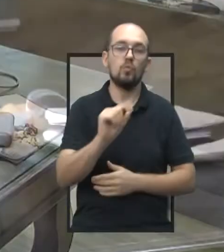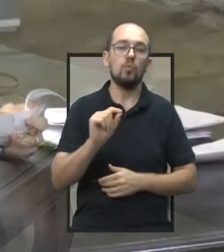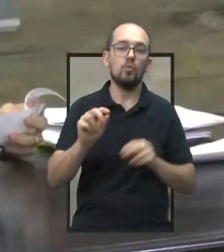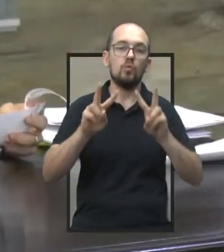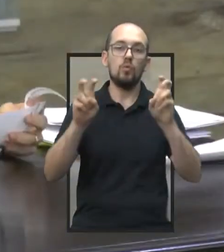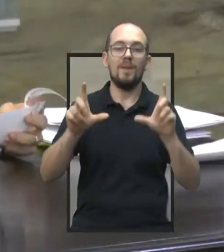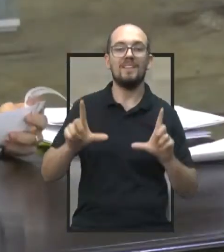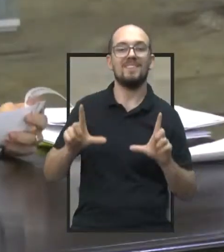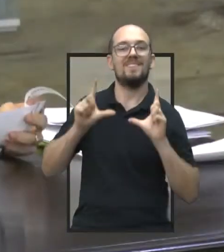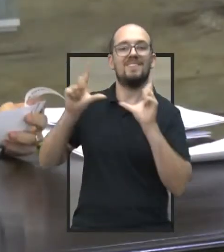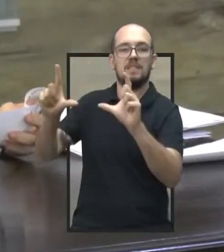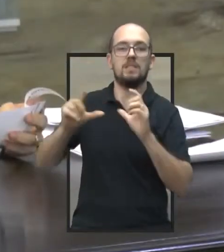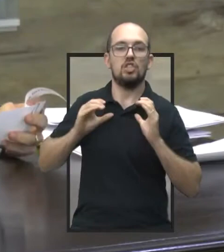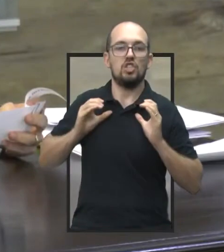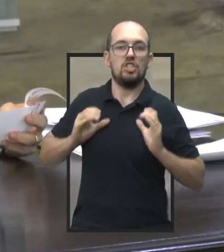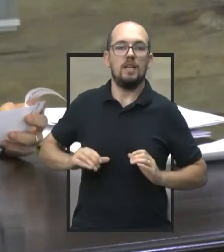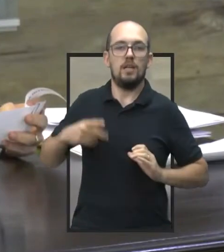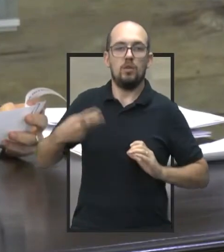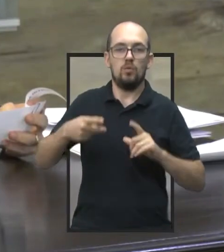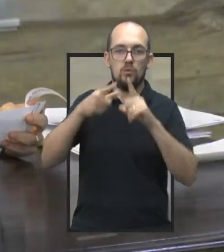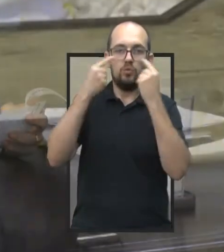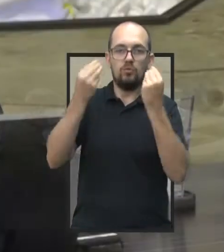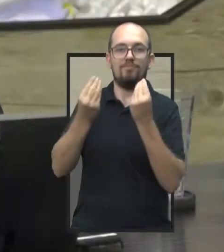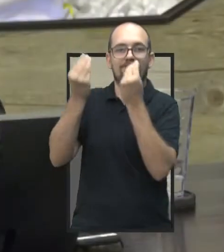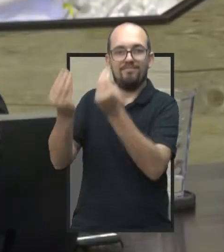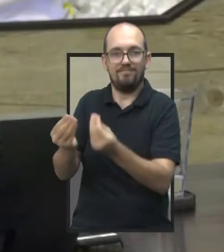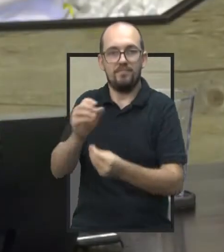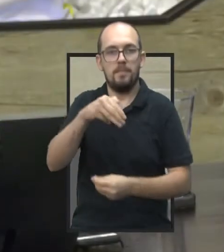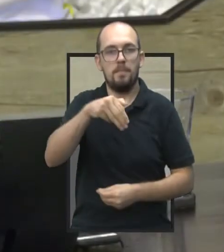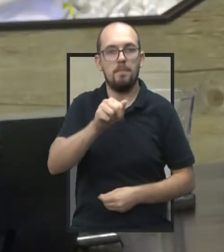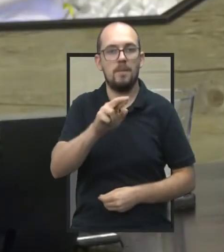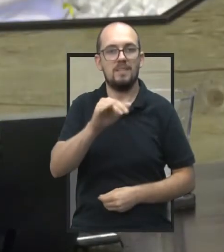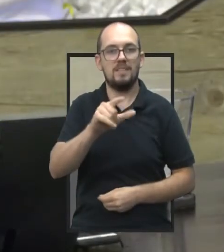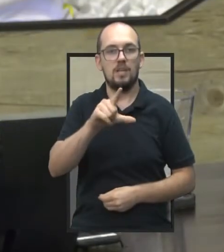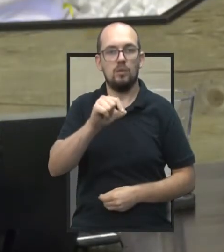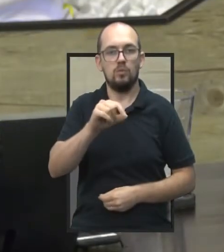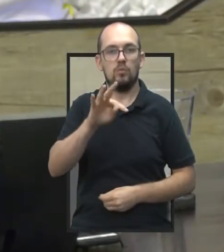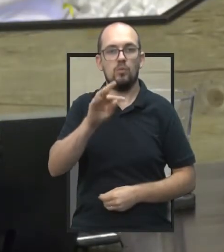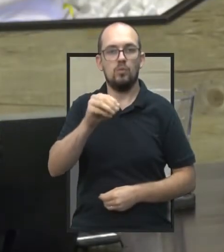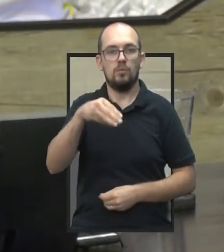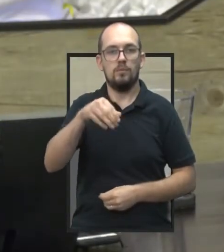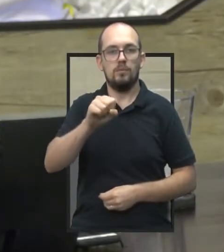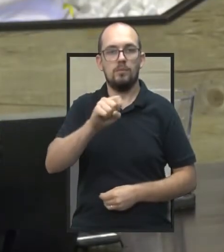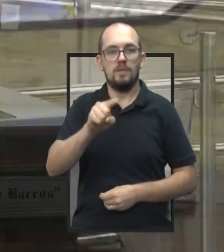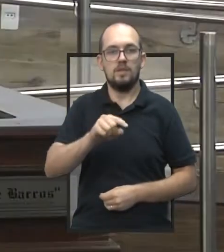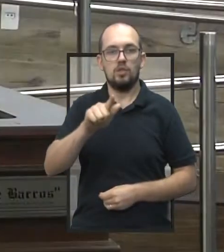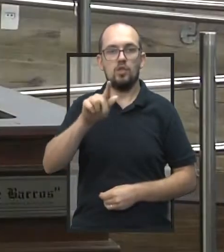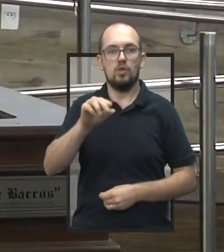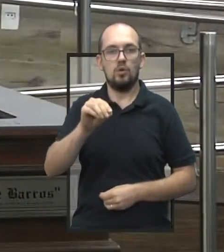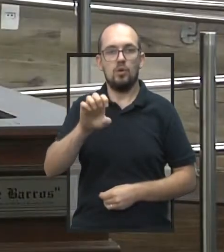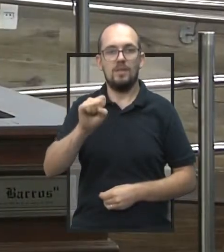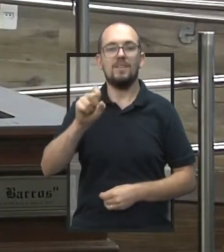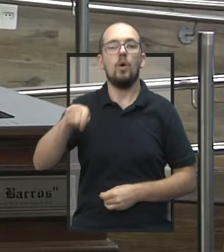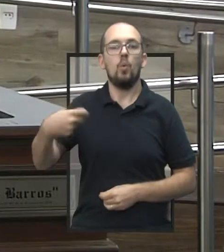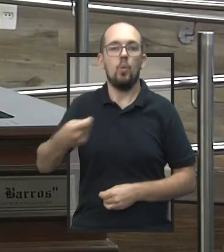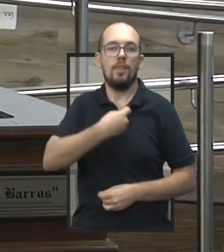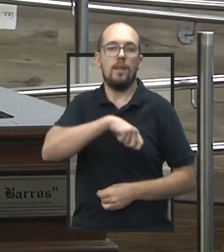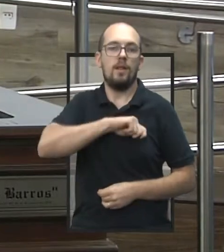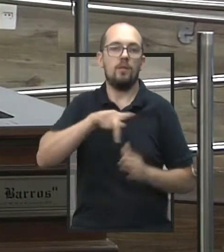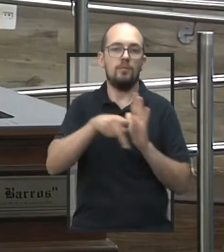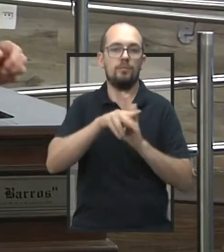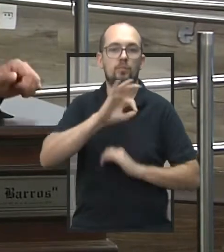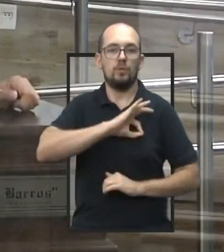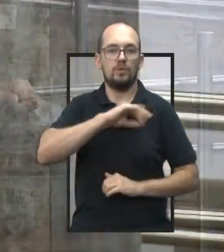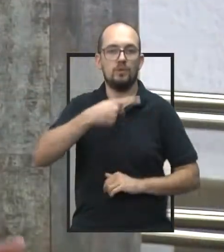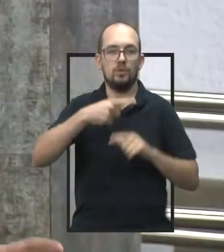que concede título de cidadão jauense ao doutor Marcelo Aparecido Tomás Góes, delegado da Polícia Civil